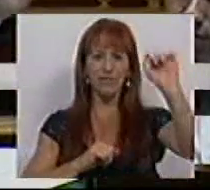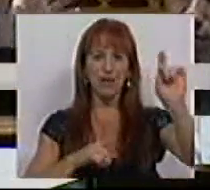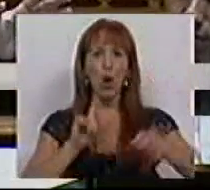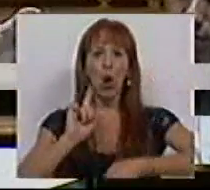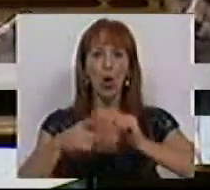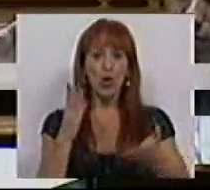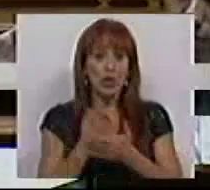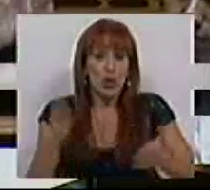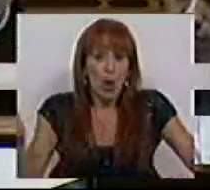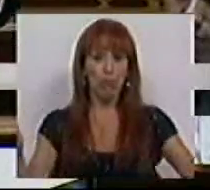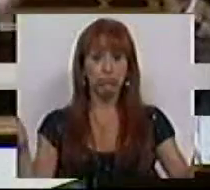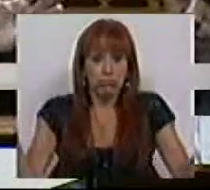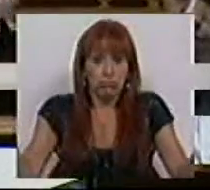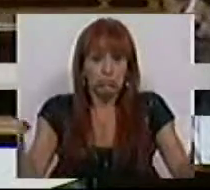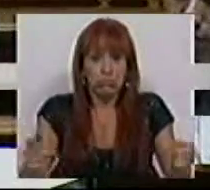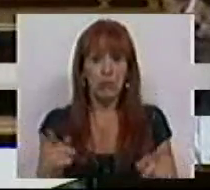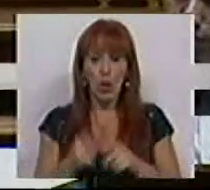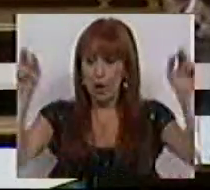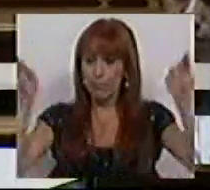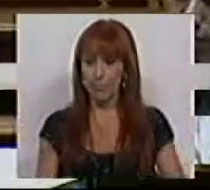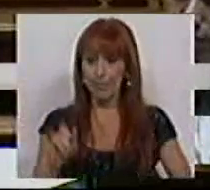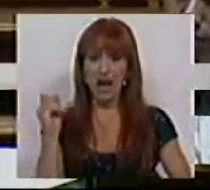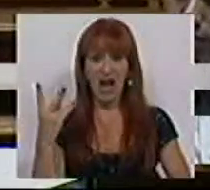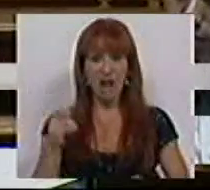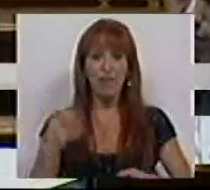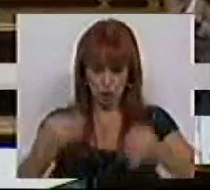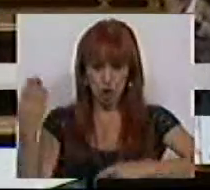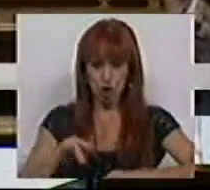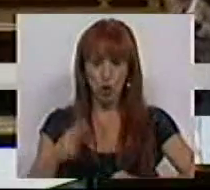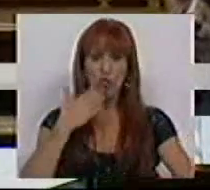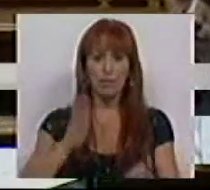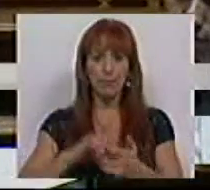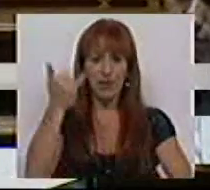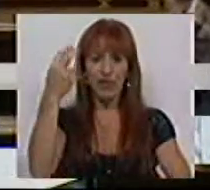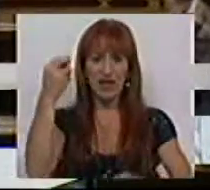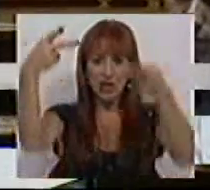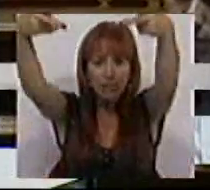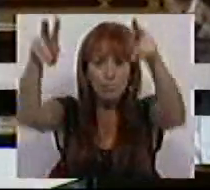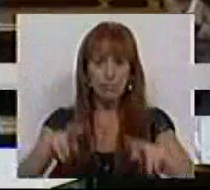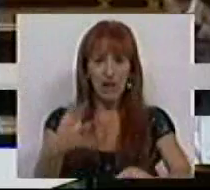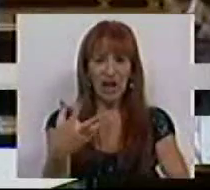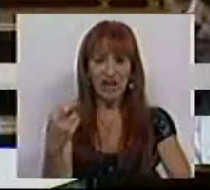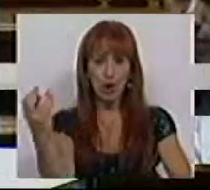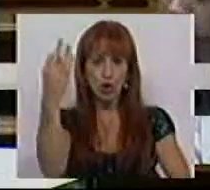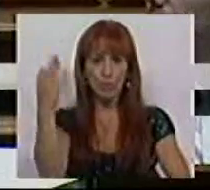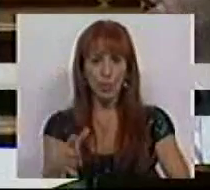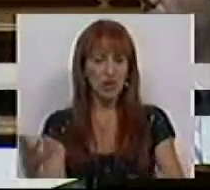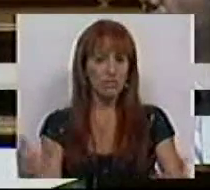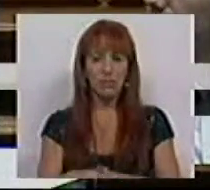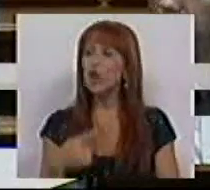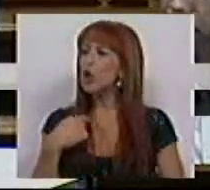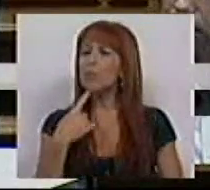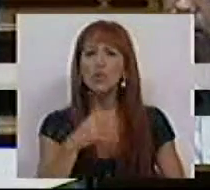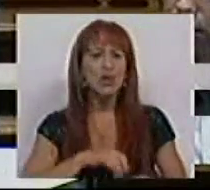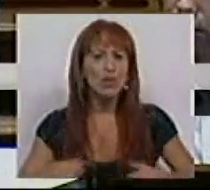trata-se tão só e apenas da justa descida do IVA da Restauração de 23% para 13%. E eu